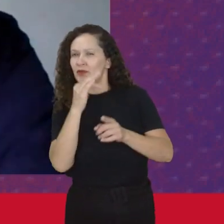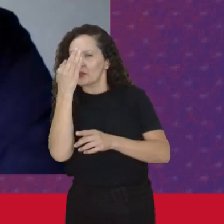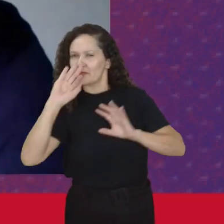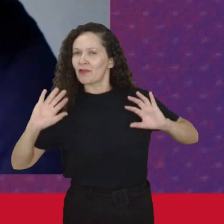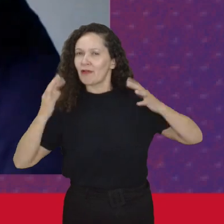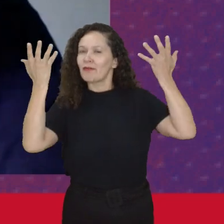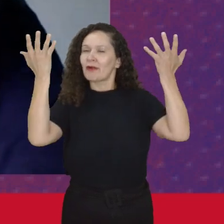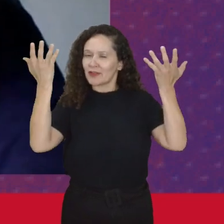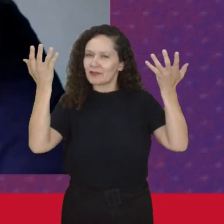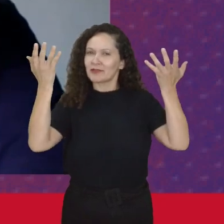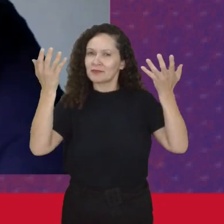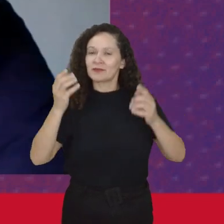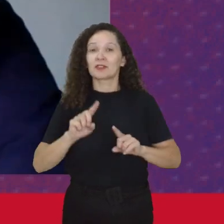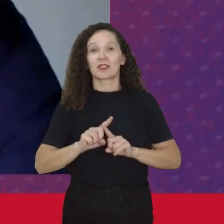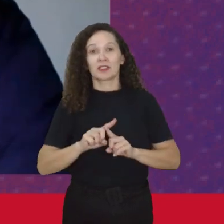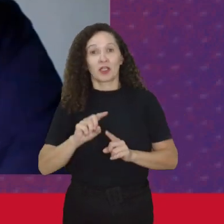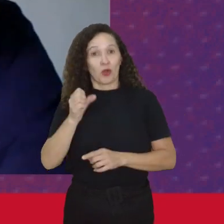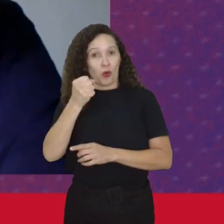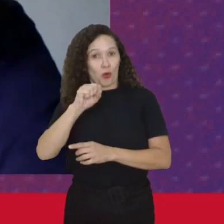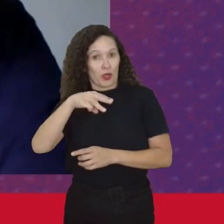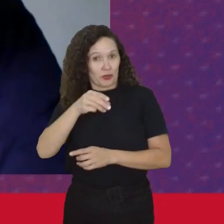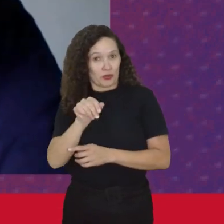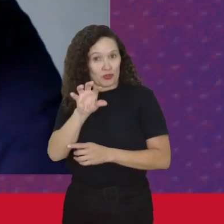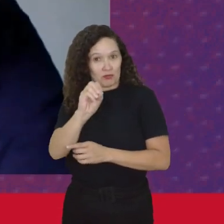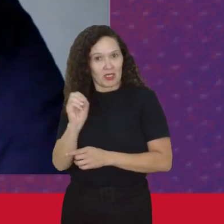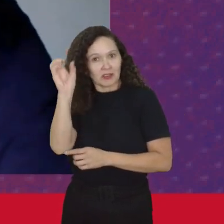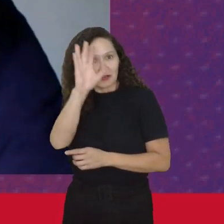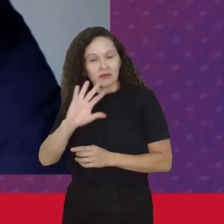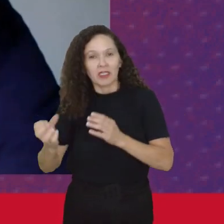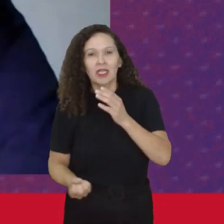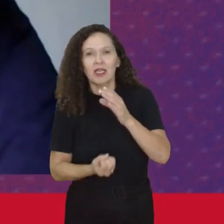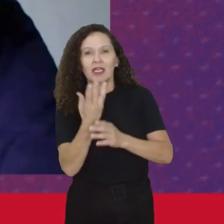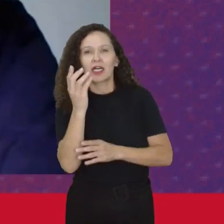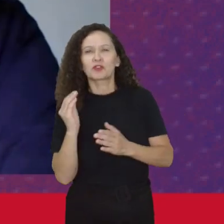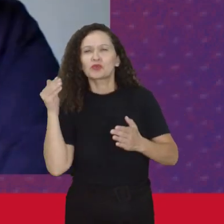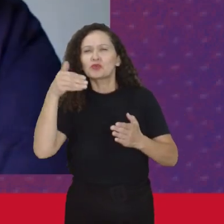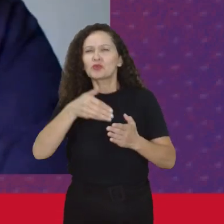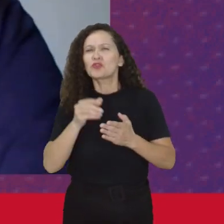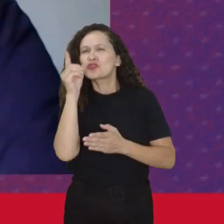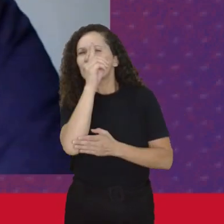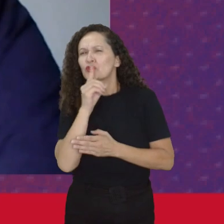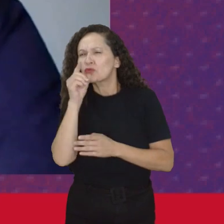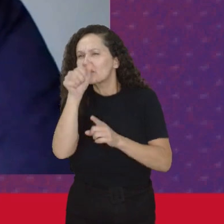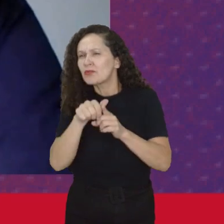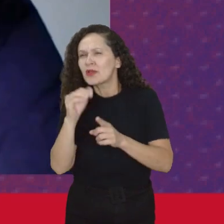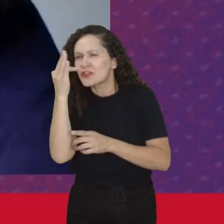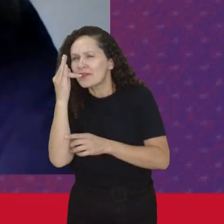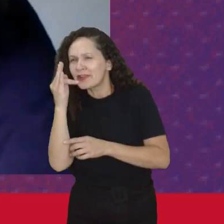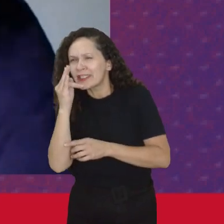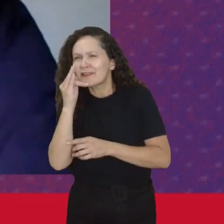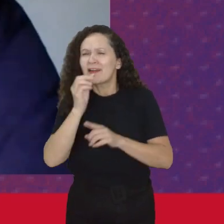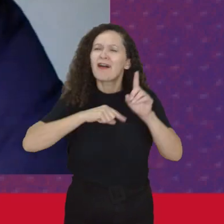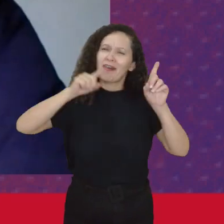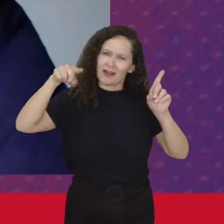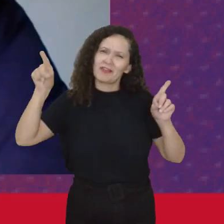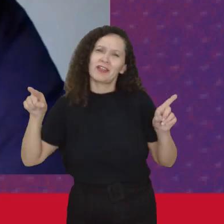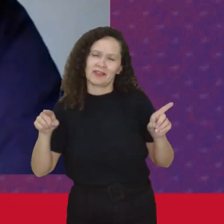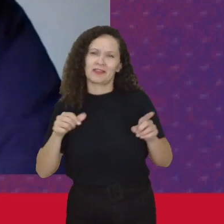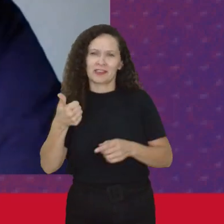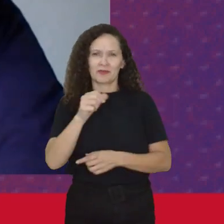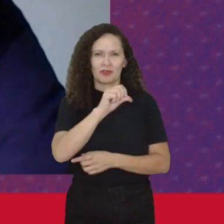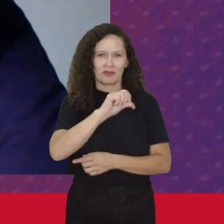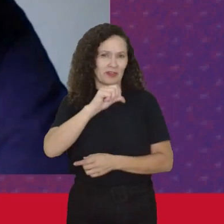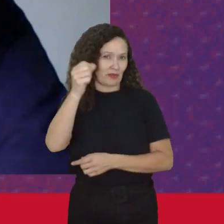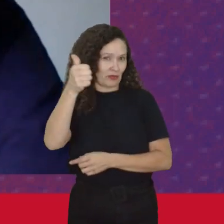os primeiros Oito de março Foi em geral No último domingo De fevereiro E já em 1911